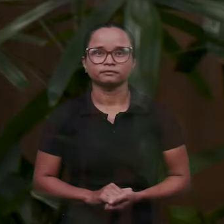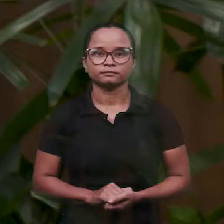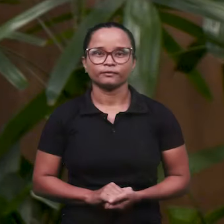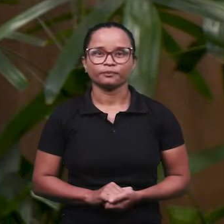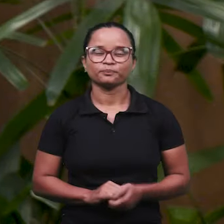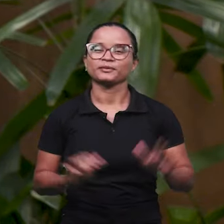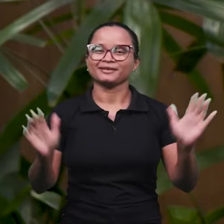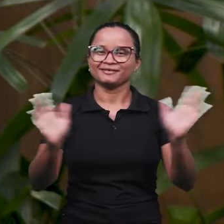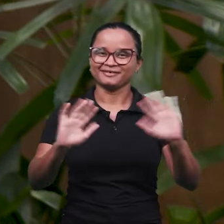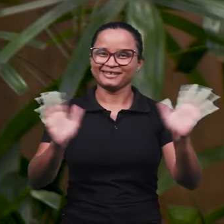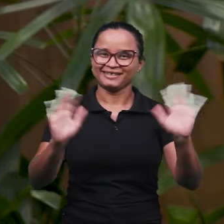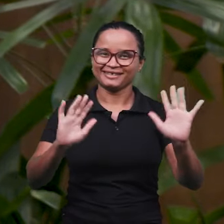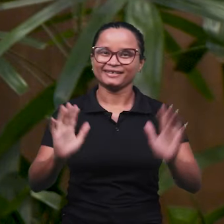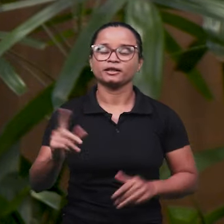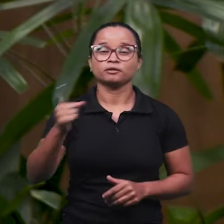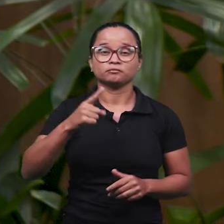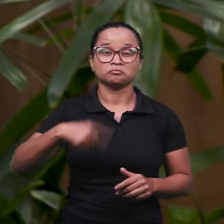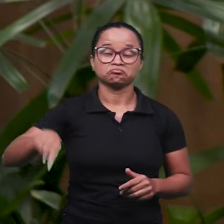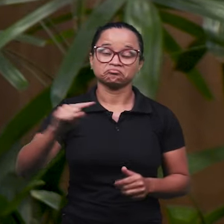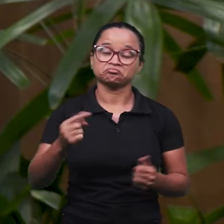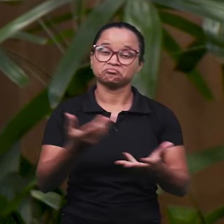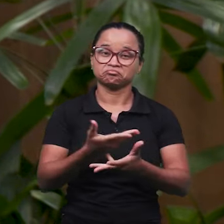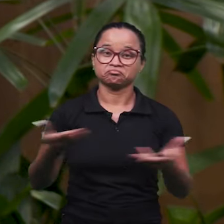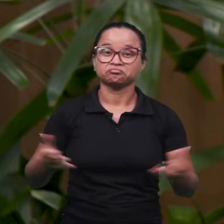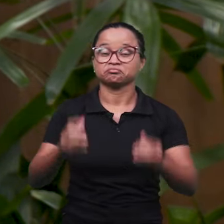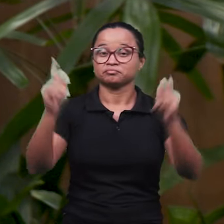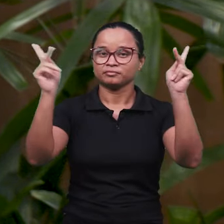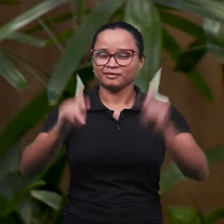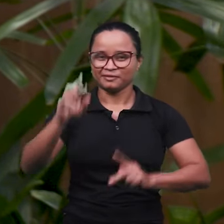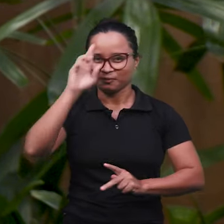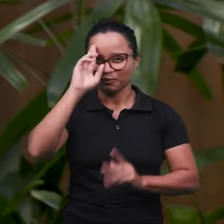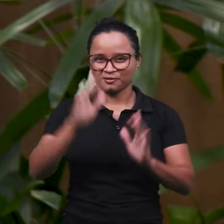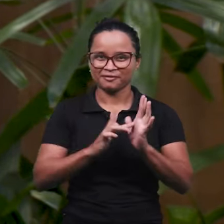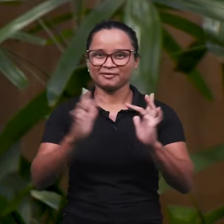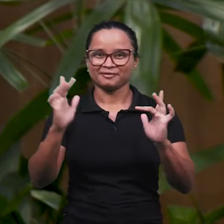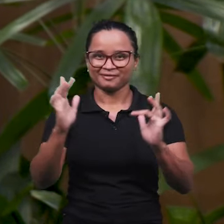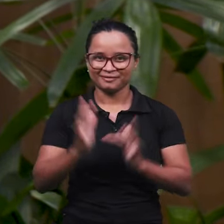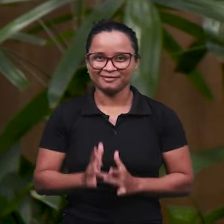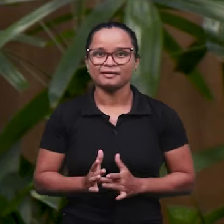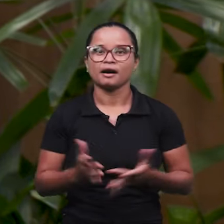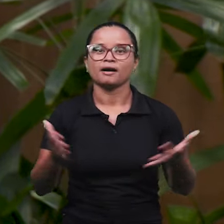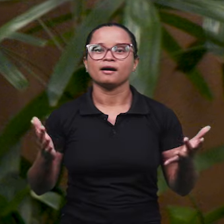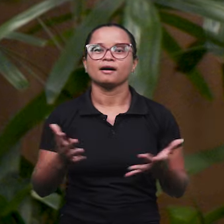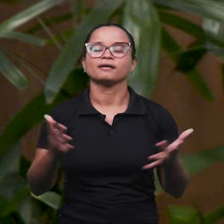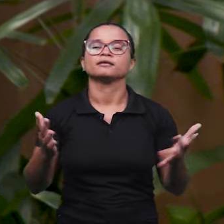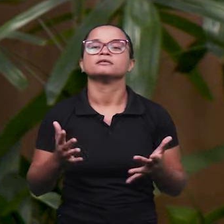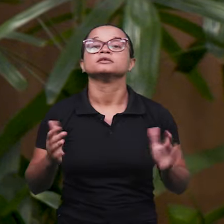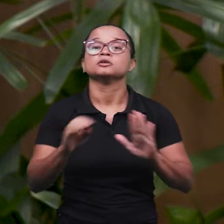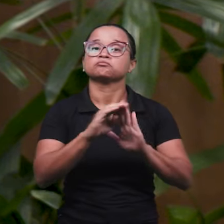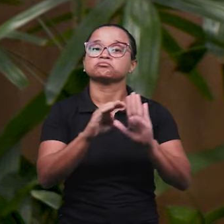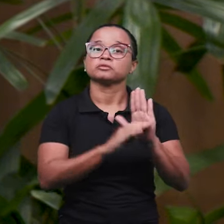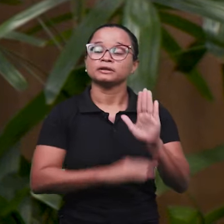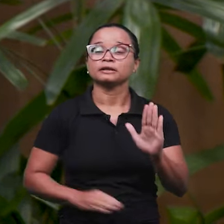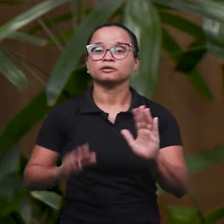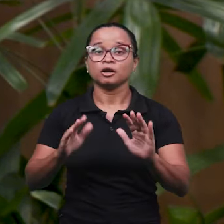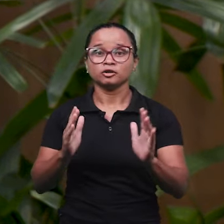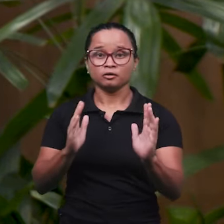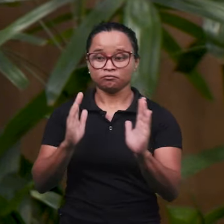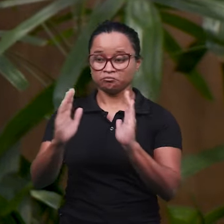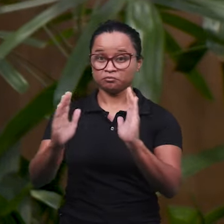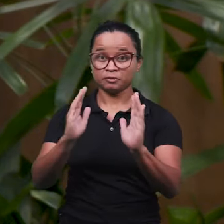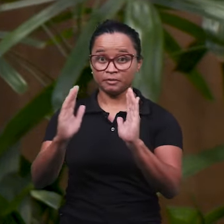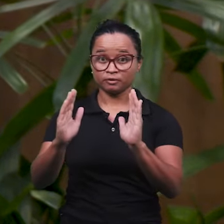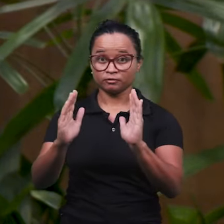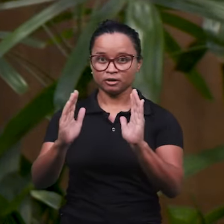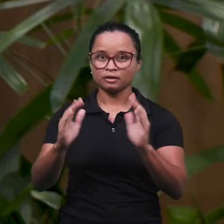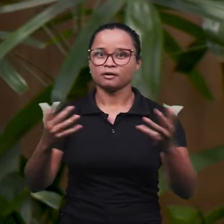Olá, nós cumprimentamos a todos com a paz do Senhor Jesus, este é o nosso programa Momento do Direito, em que